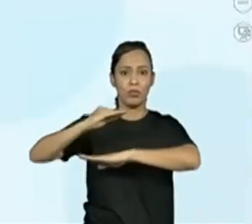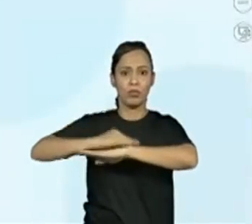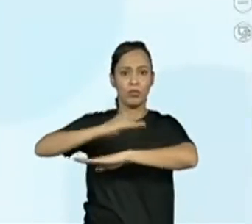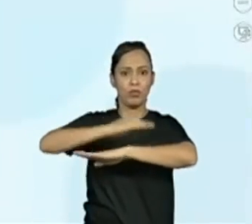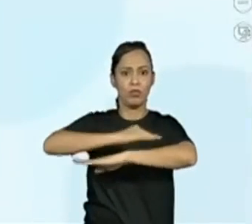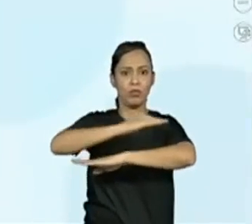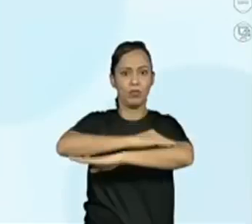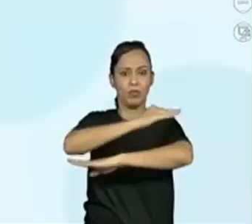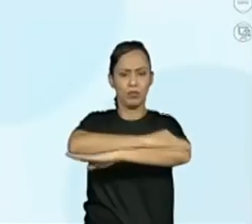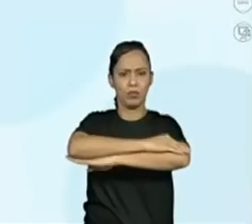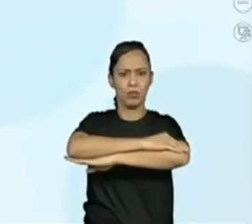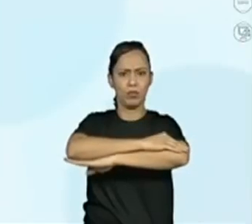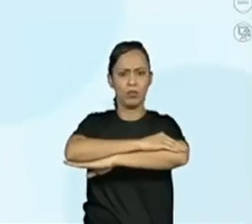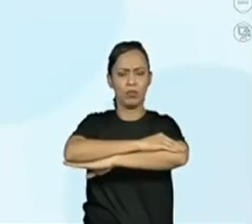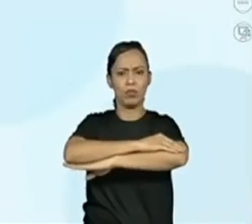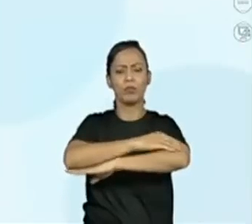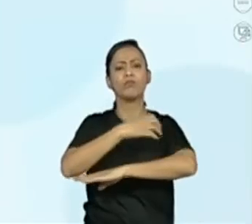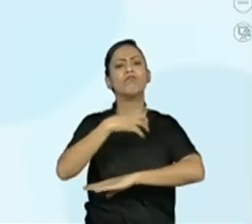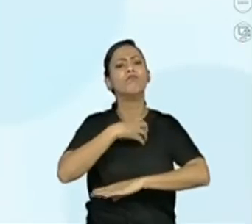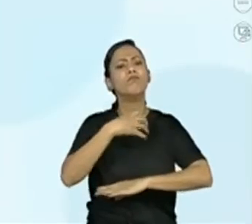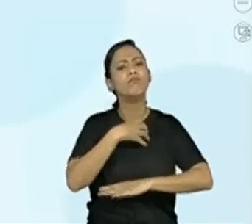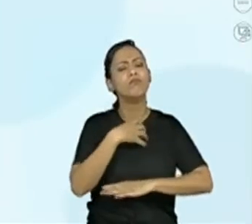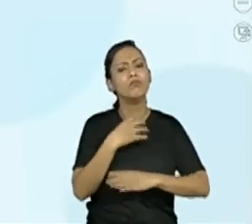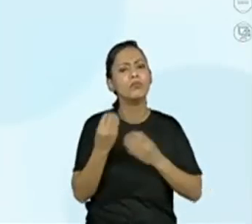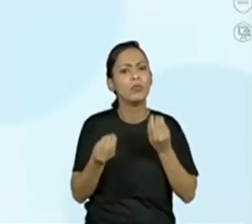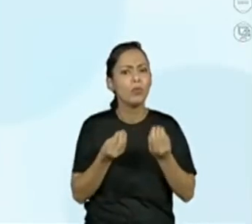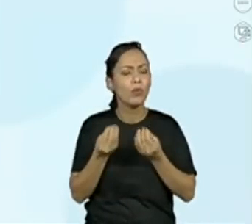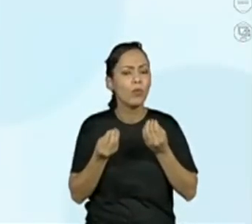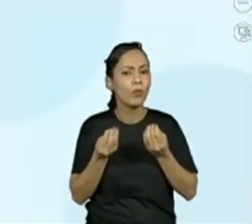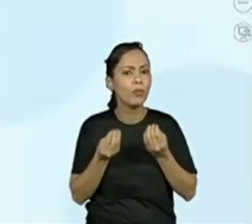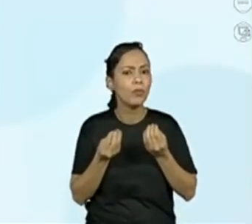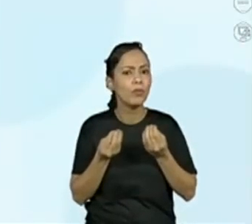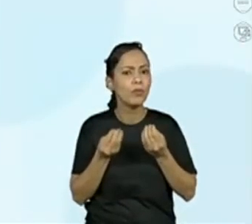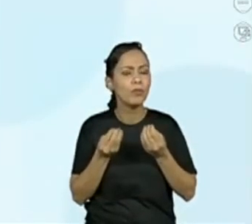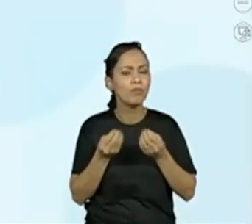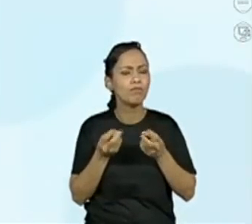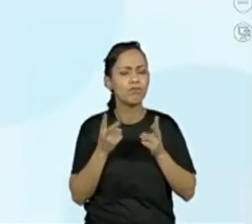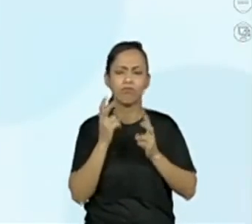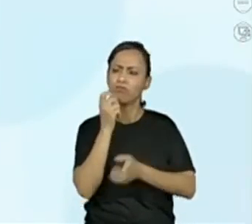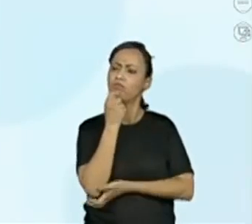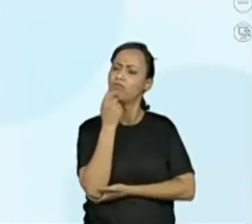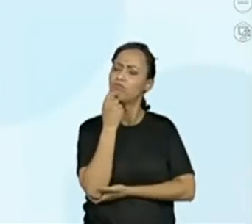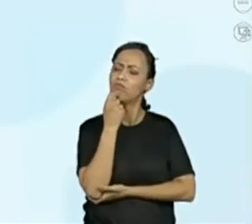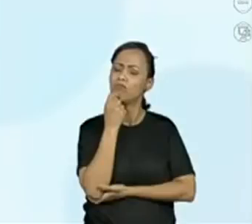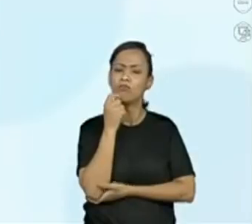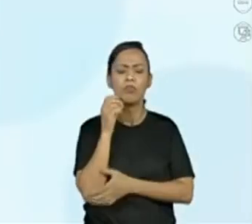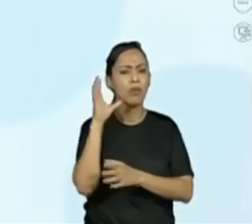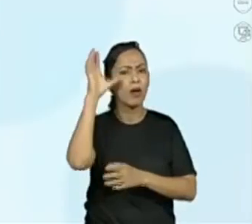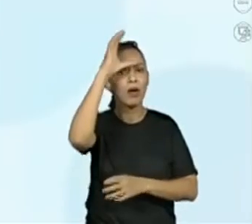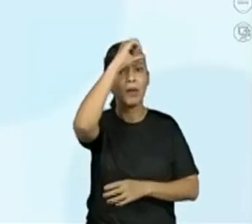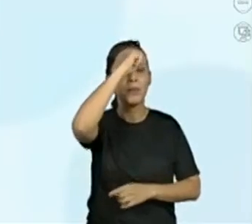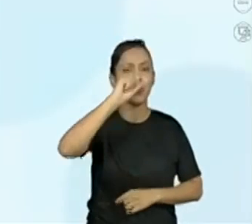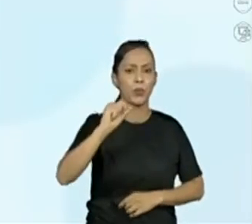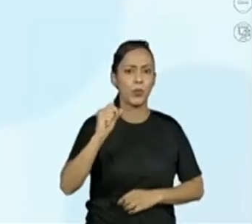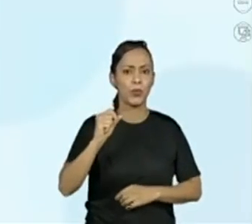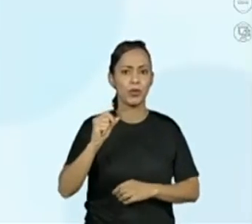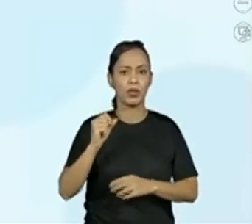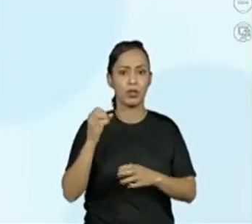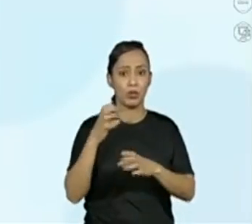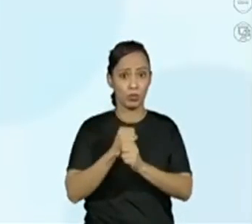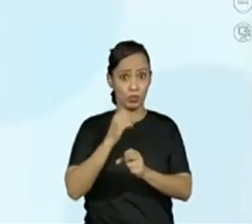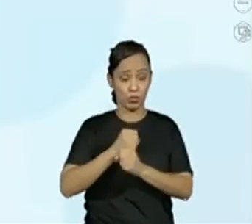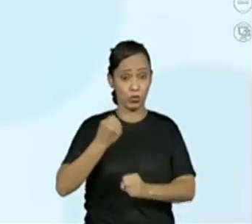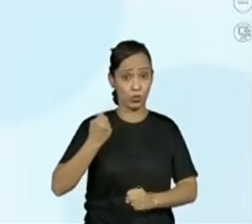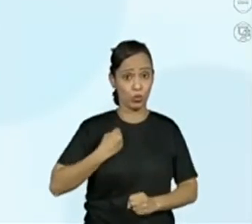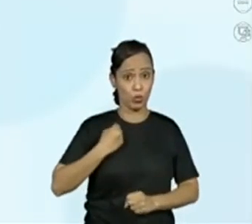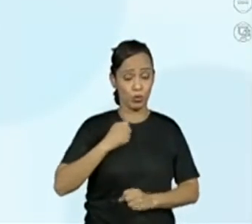sapo que vocês acompanharam aí. Observem. O que a gente pode afirmar a respeito dessa sequência?